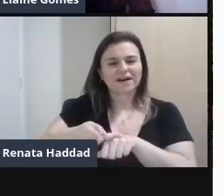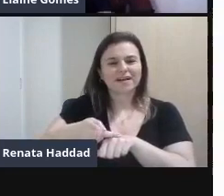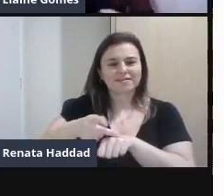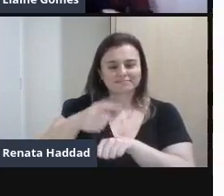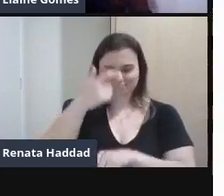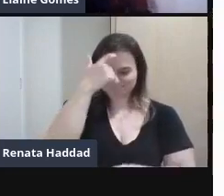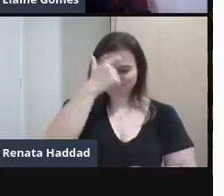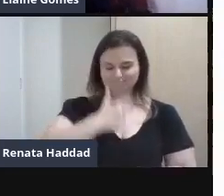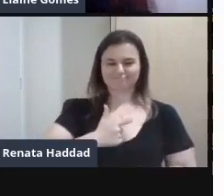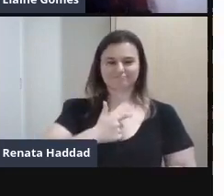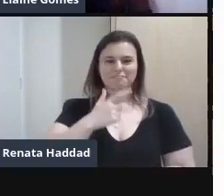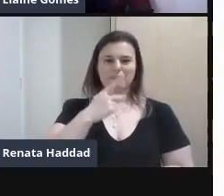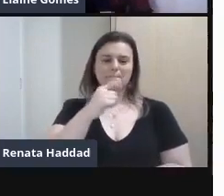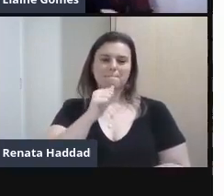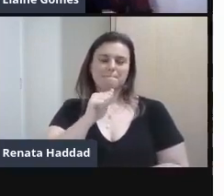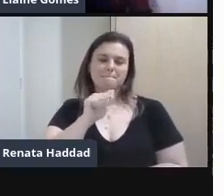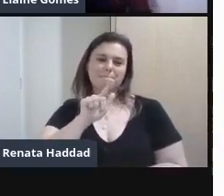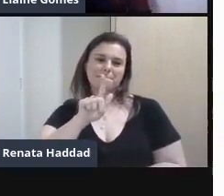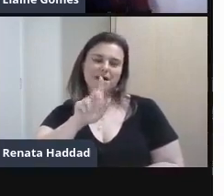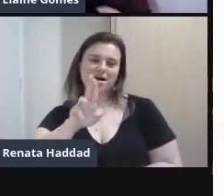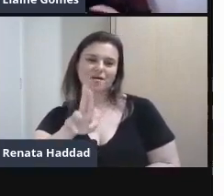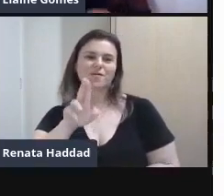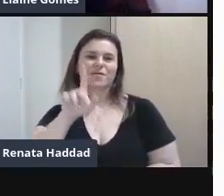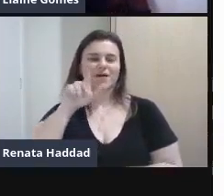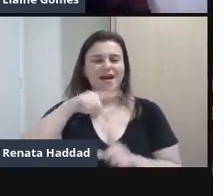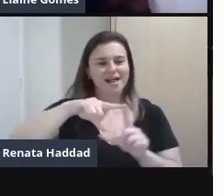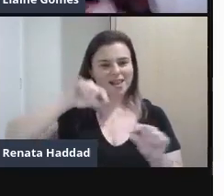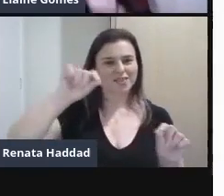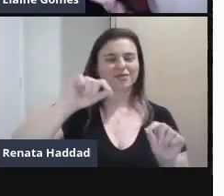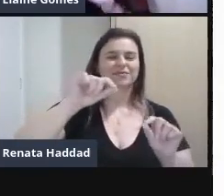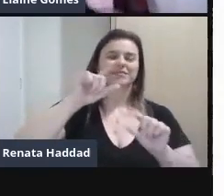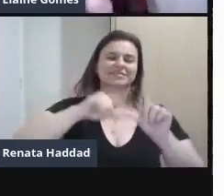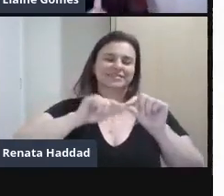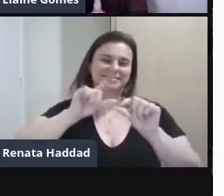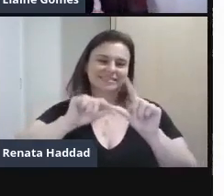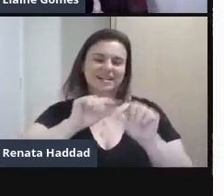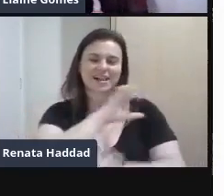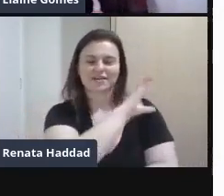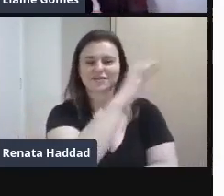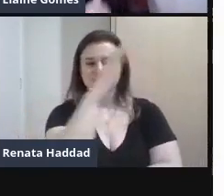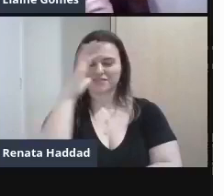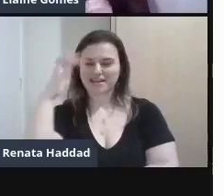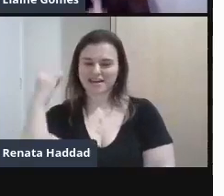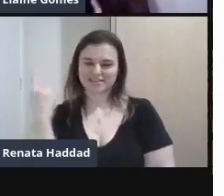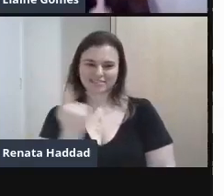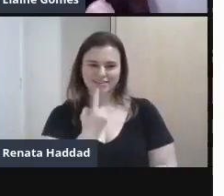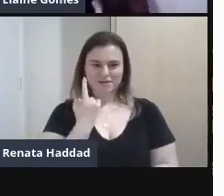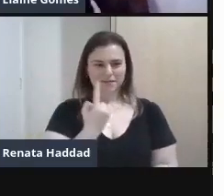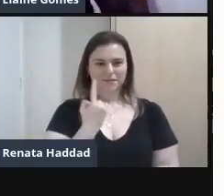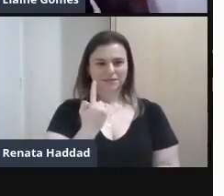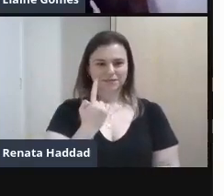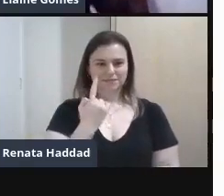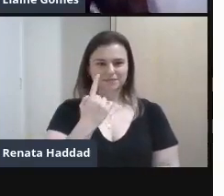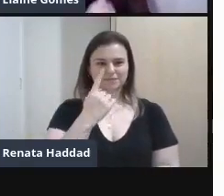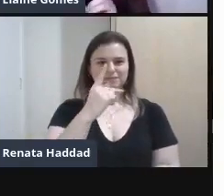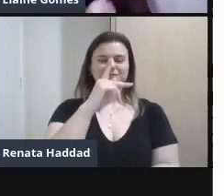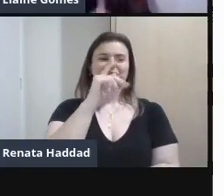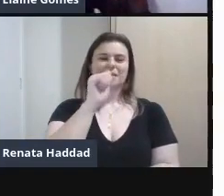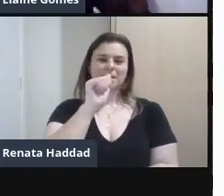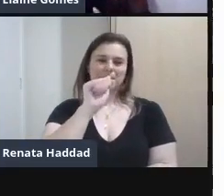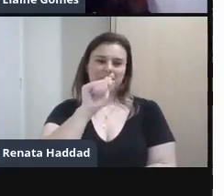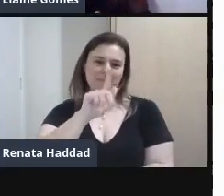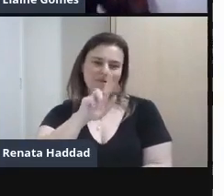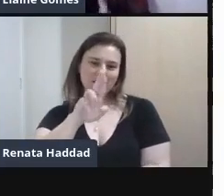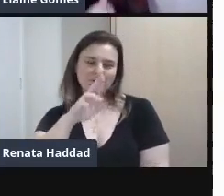Que é lua Que é estrela E floresta E é uma Ser Pagu Ser